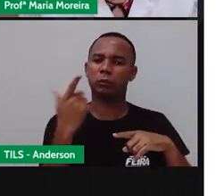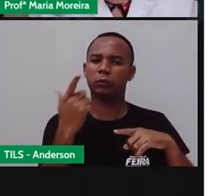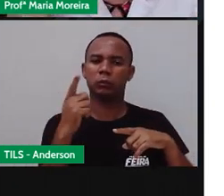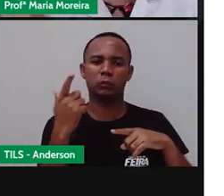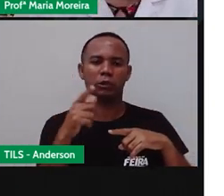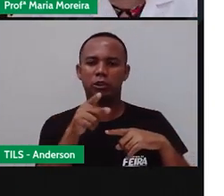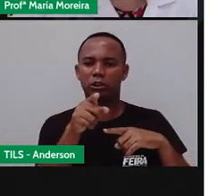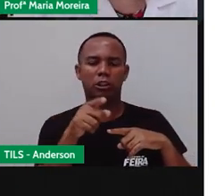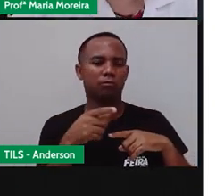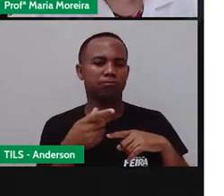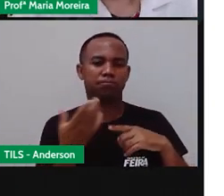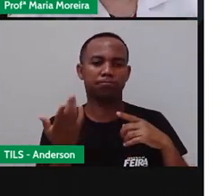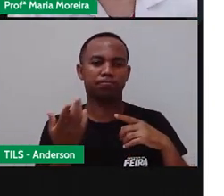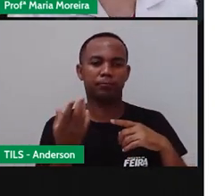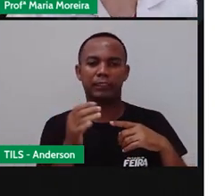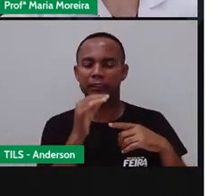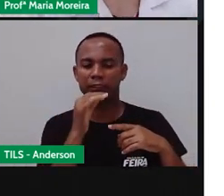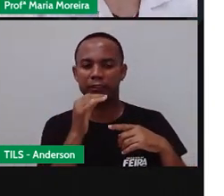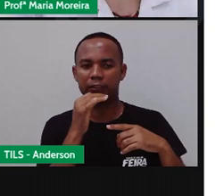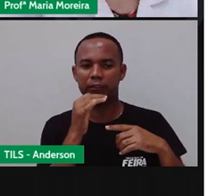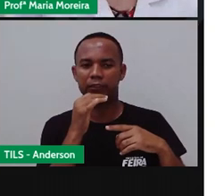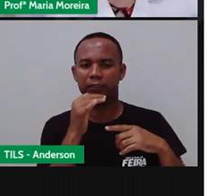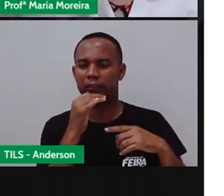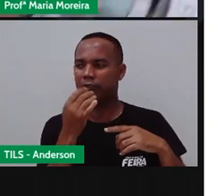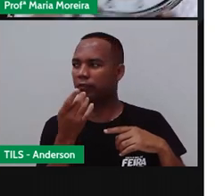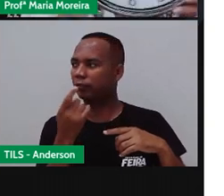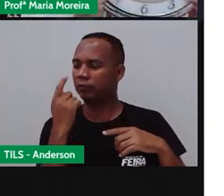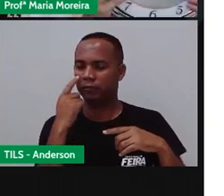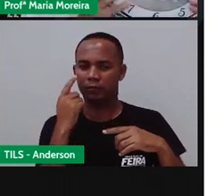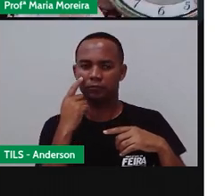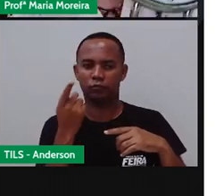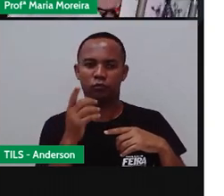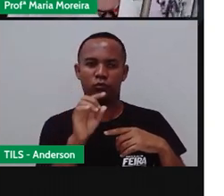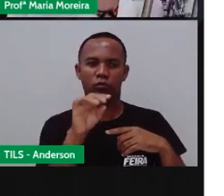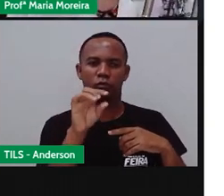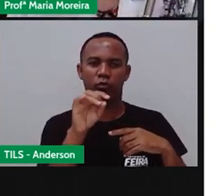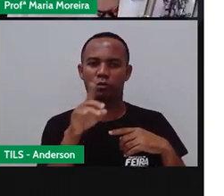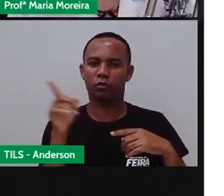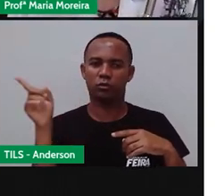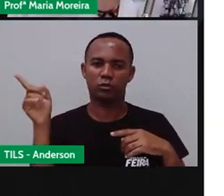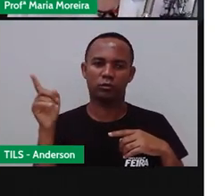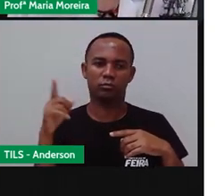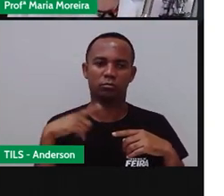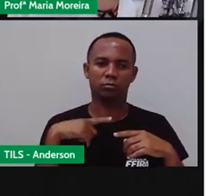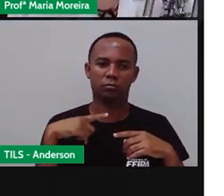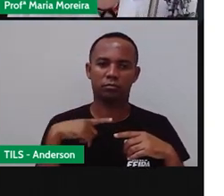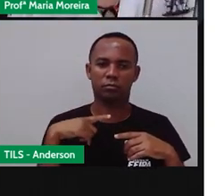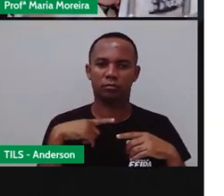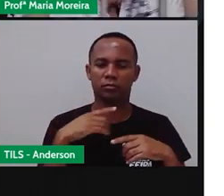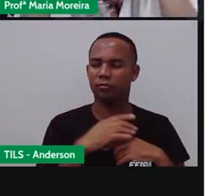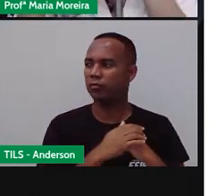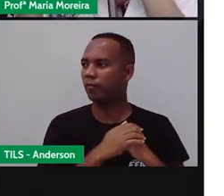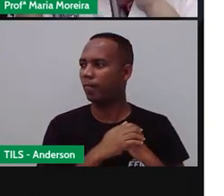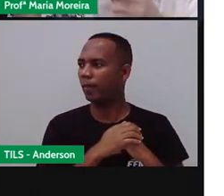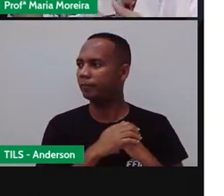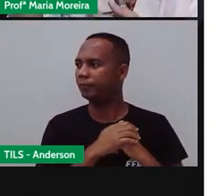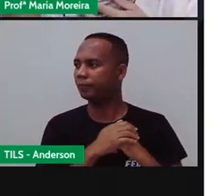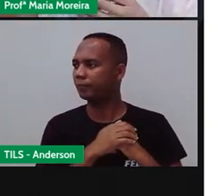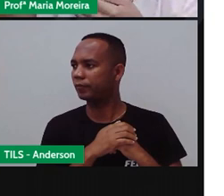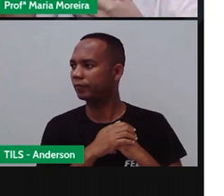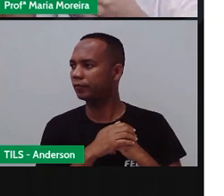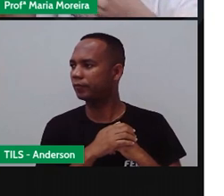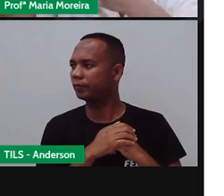grande, com pêndulo, tipo... Esse aqui, Anderson, vive reclamando, né? Relógios assim, na verdade. Assim.